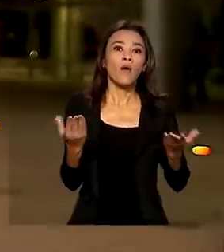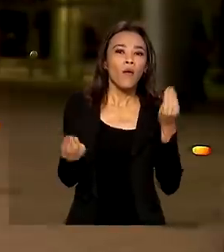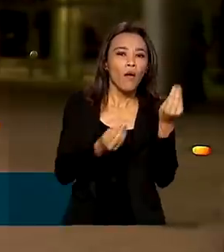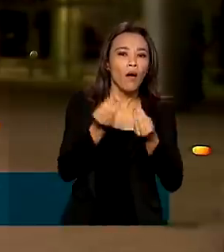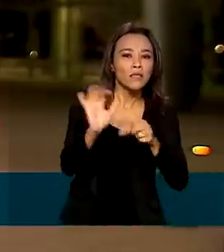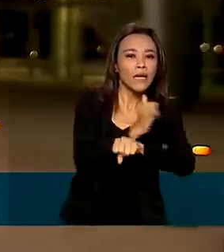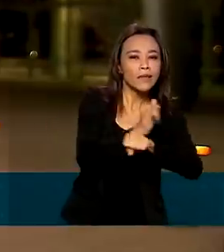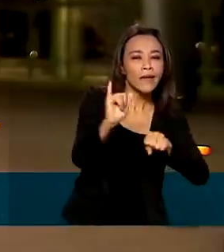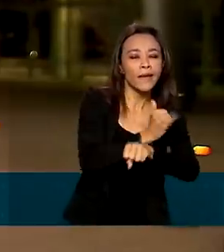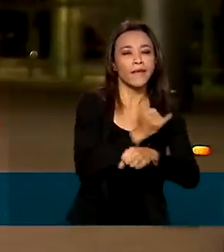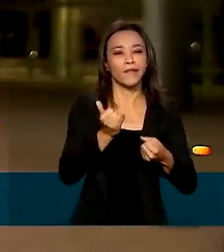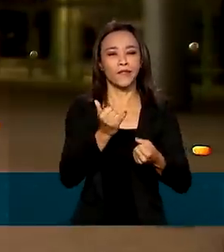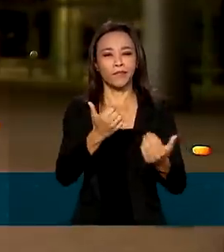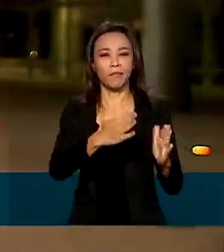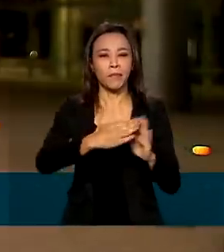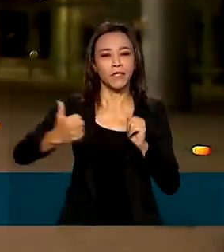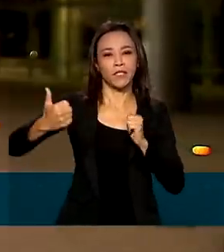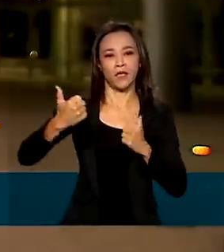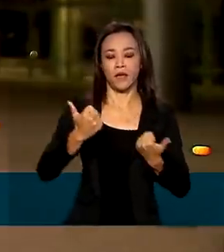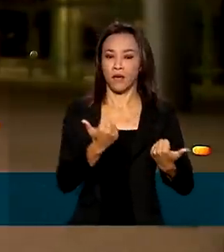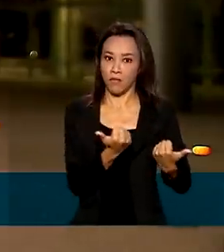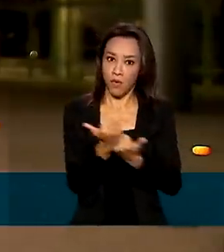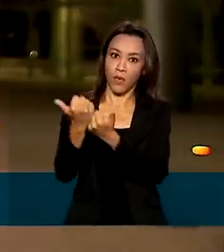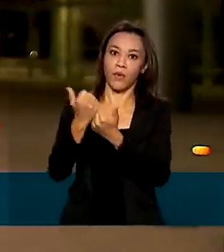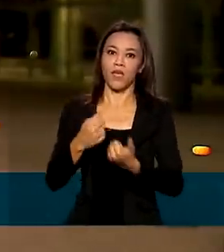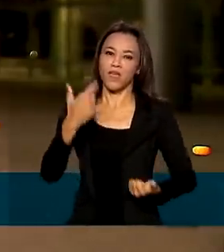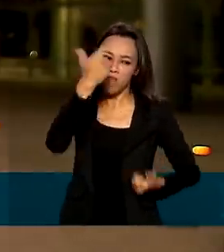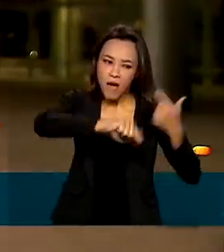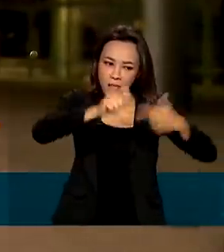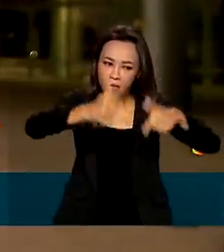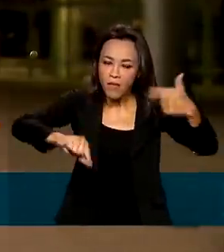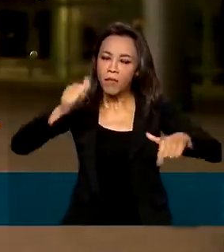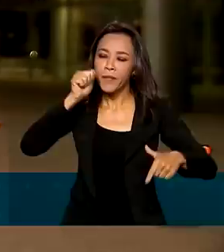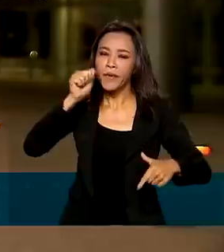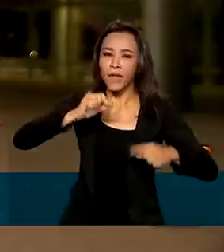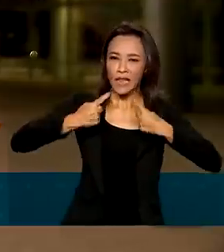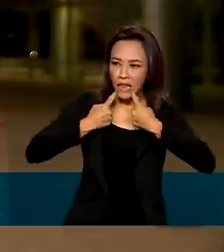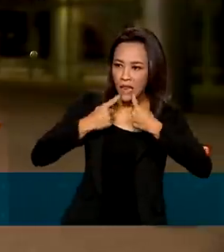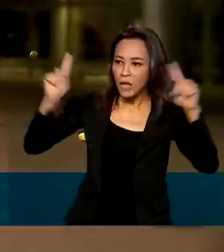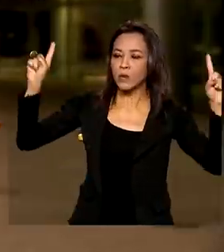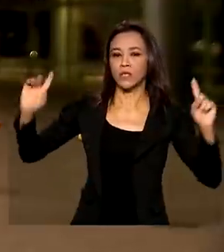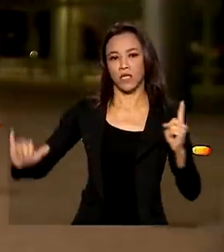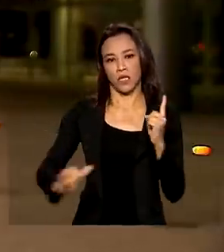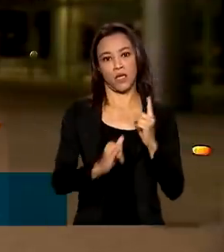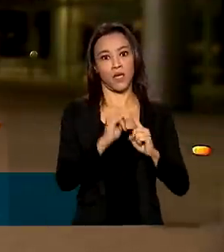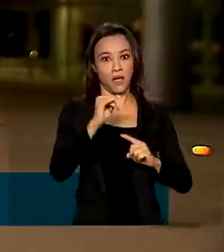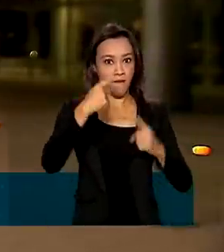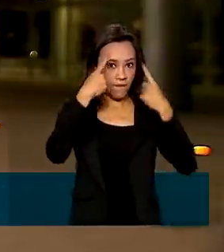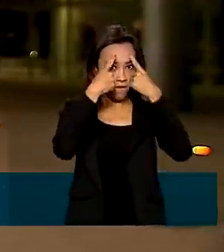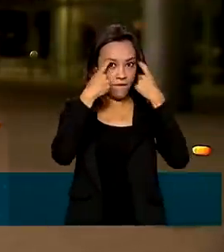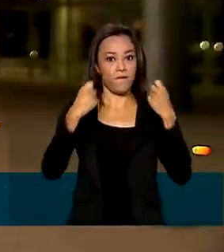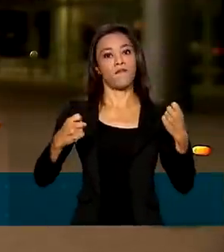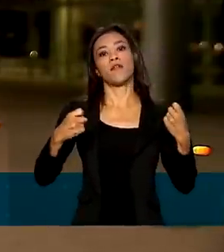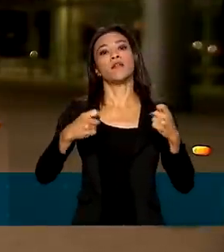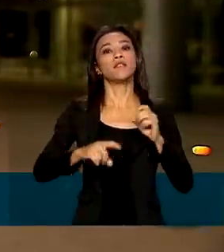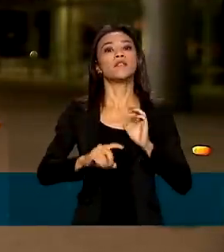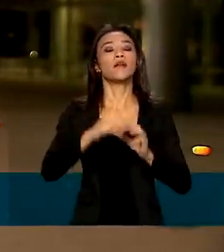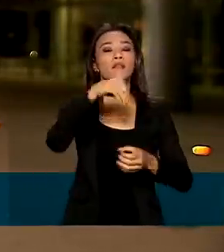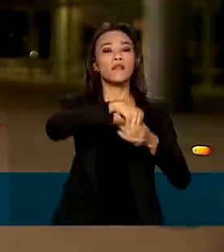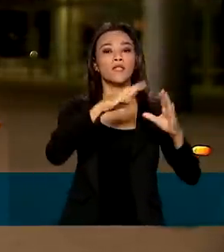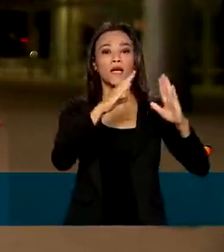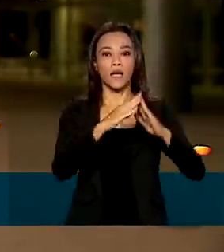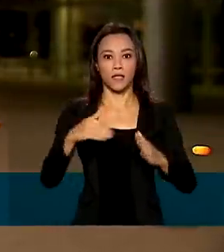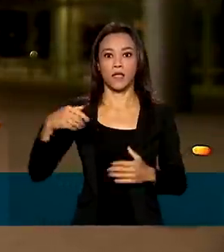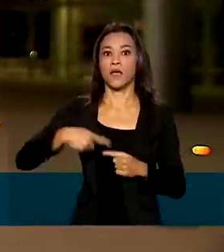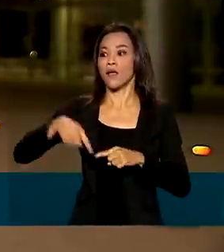ajuda e incentivar que mais mulheres denunciem a violência doméstica. Uma lei sancionada nesta quarta-feira no